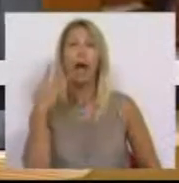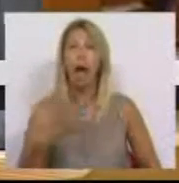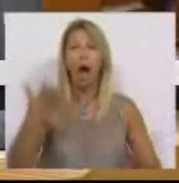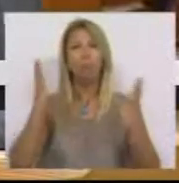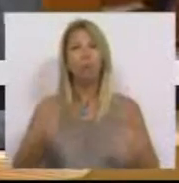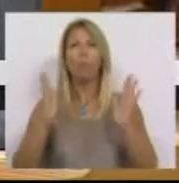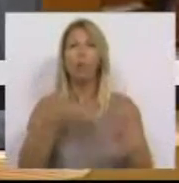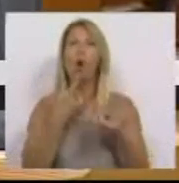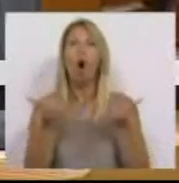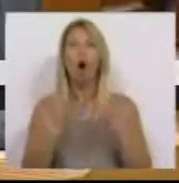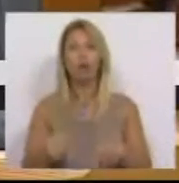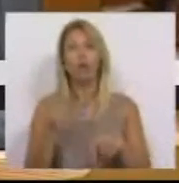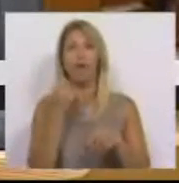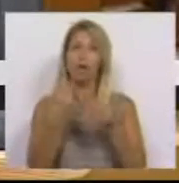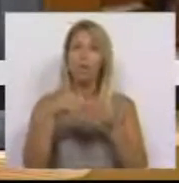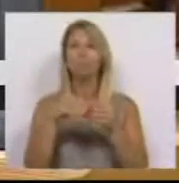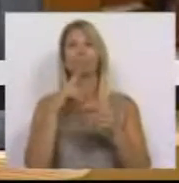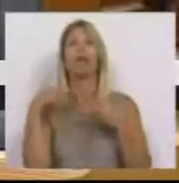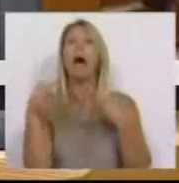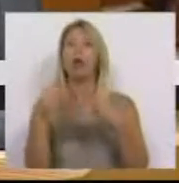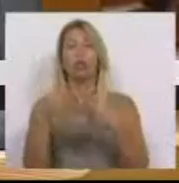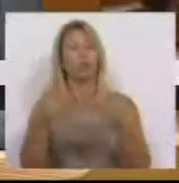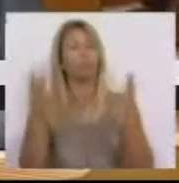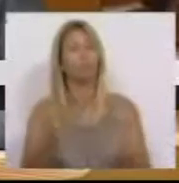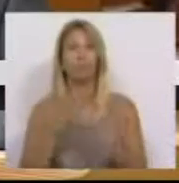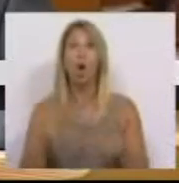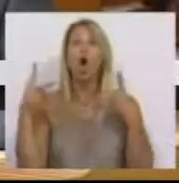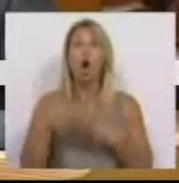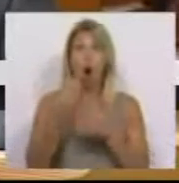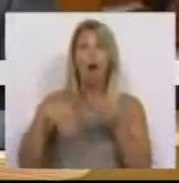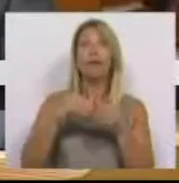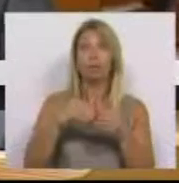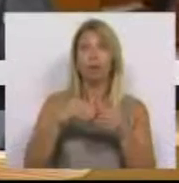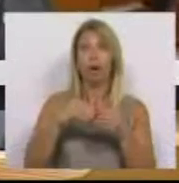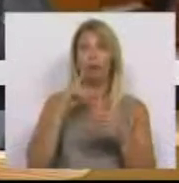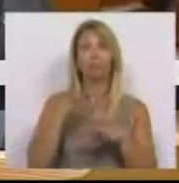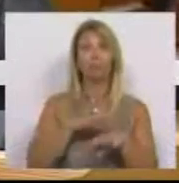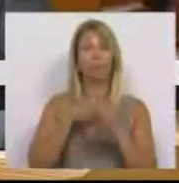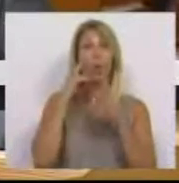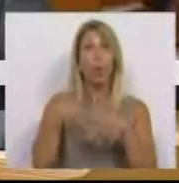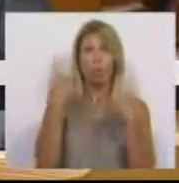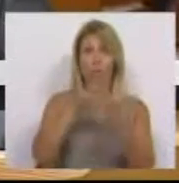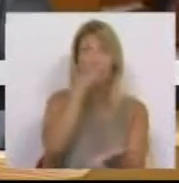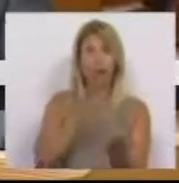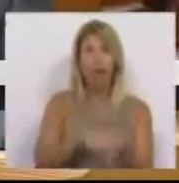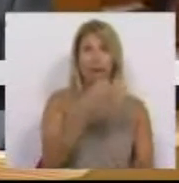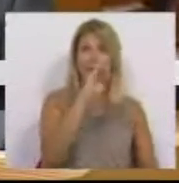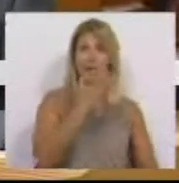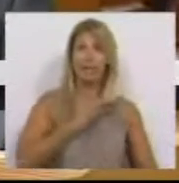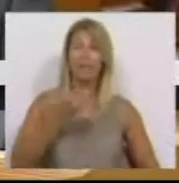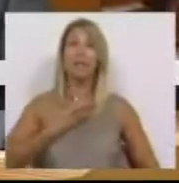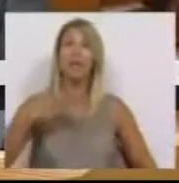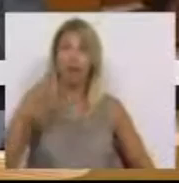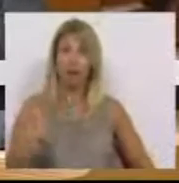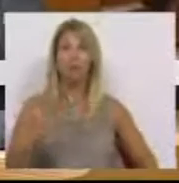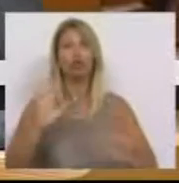de austeridade. Os cortes nos salários da Administração Pública, aprovados pelo PSD e CDS há apenas 2 dias para vigorarem